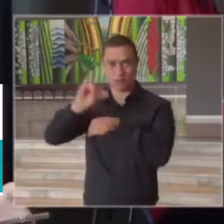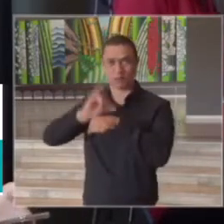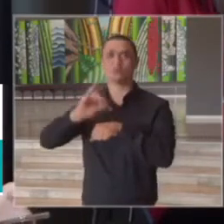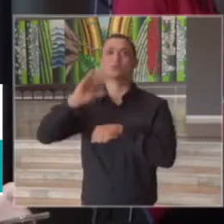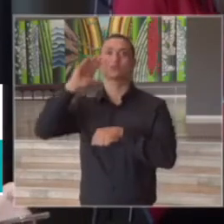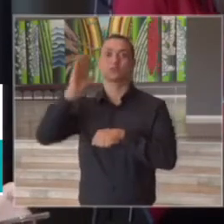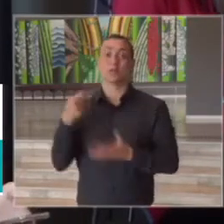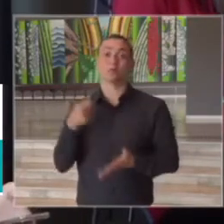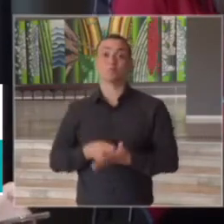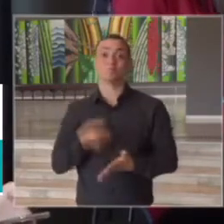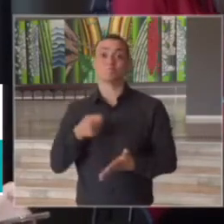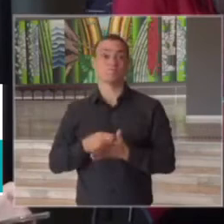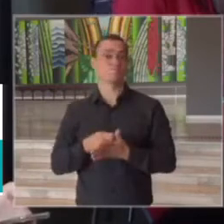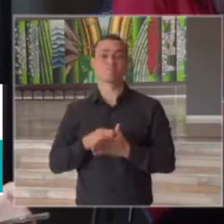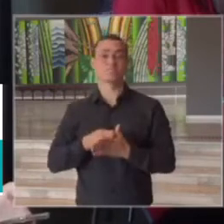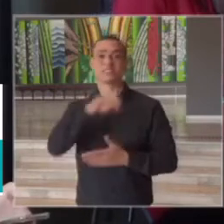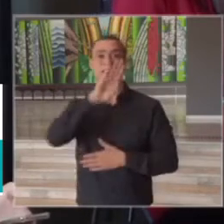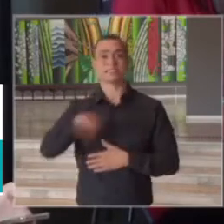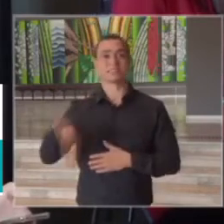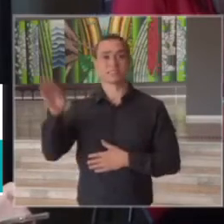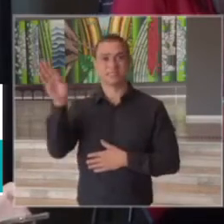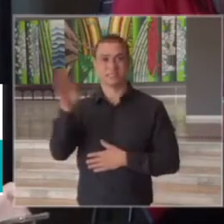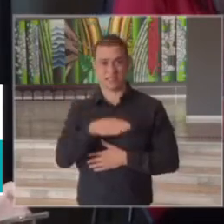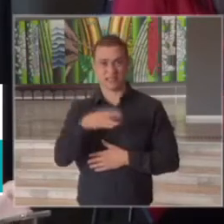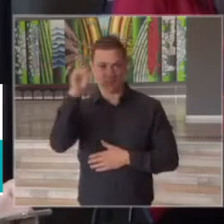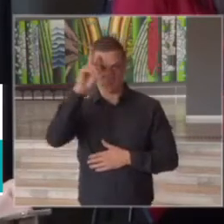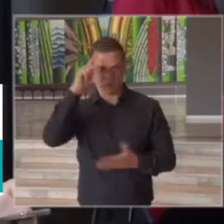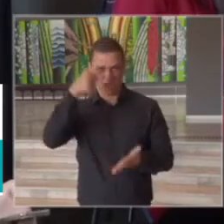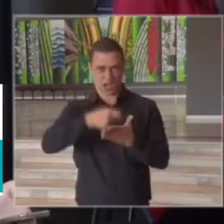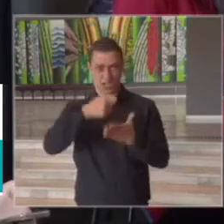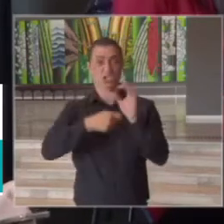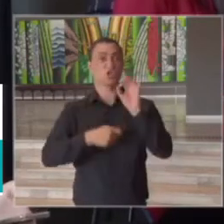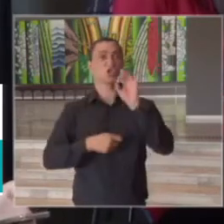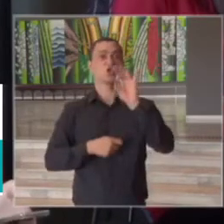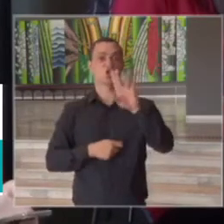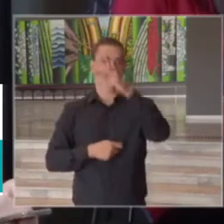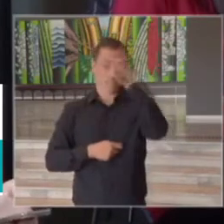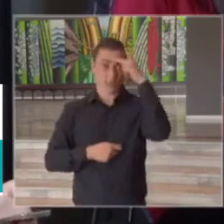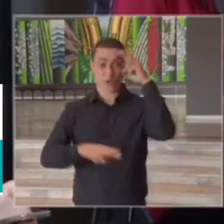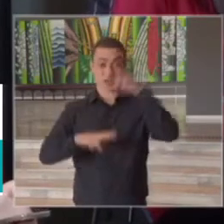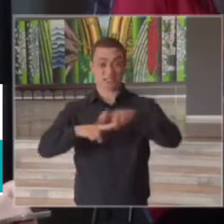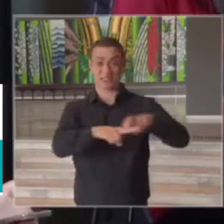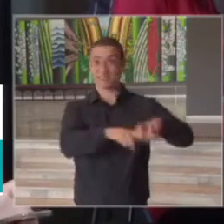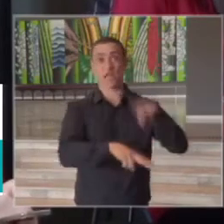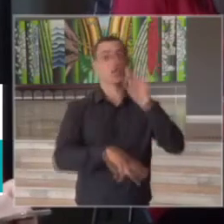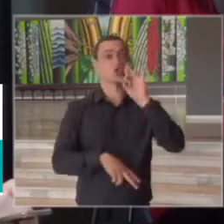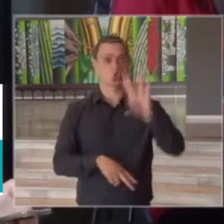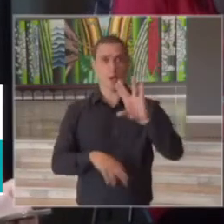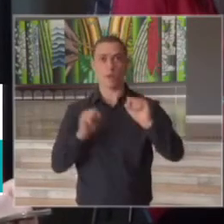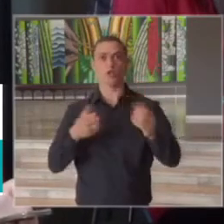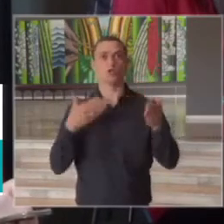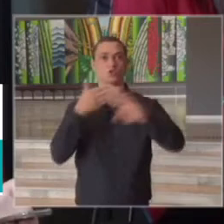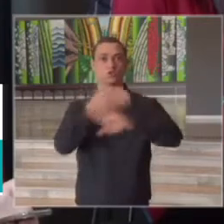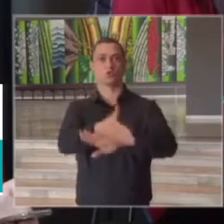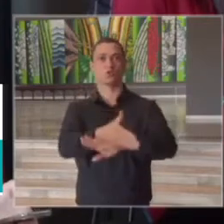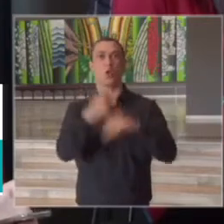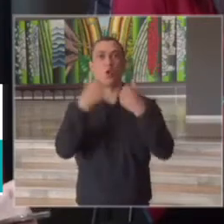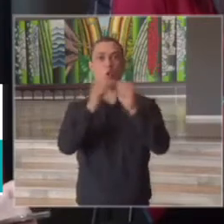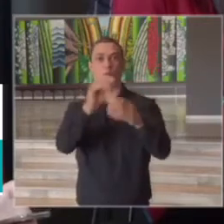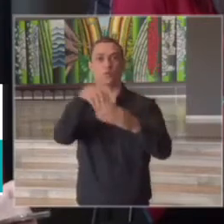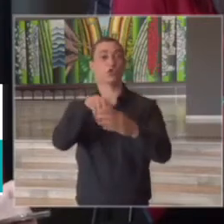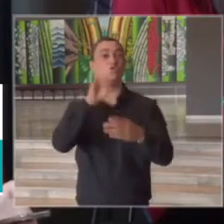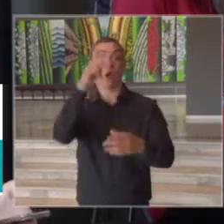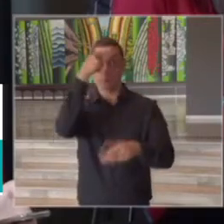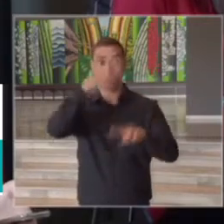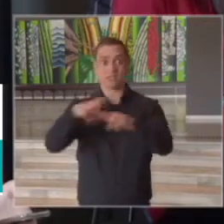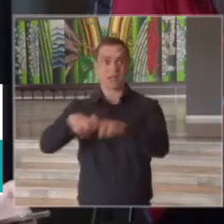obrigação de revogar aquela determinação de que só passageiros sentados trafegassem nos ônibus isso quer